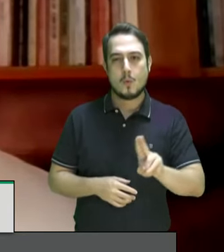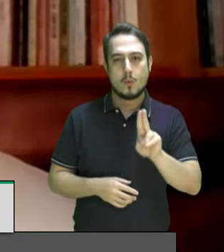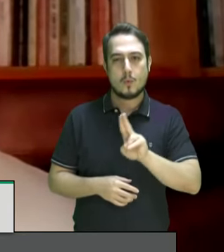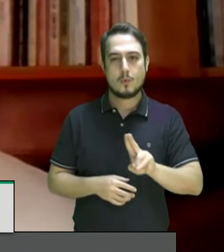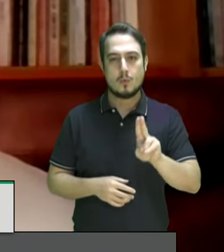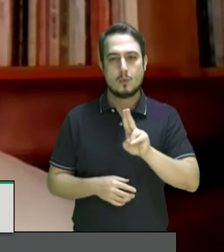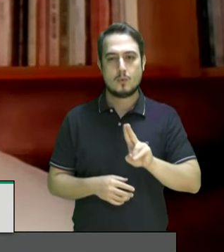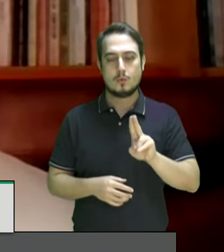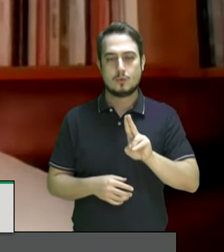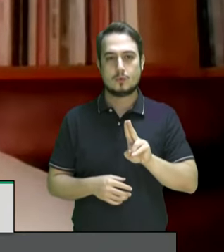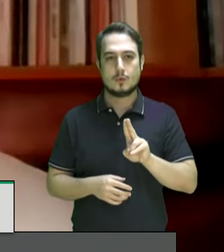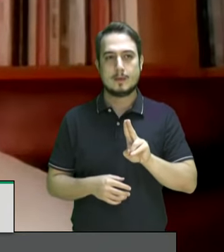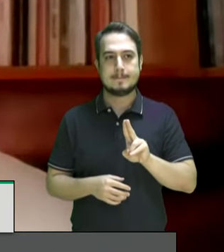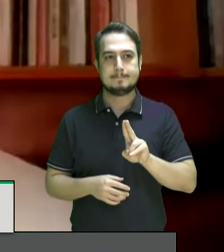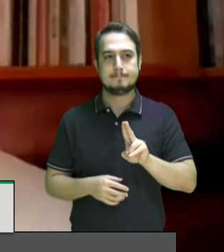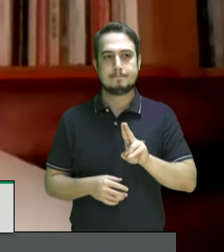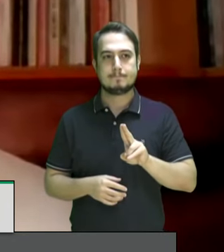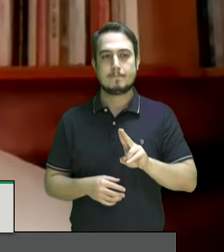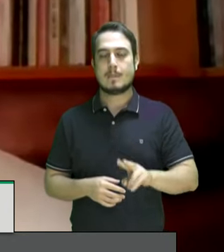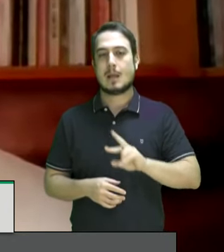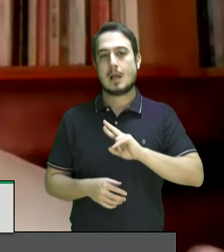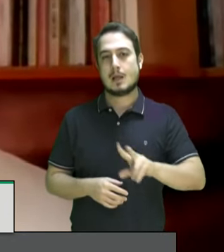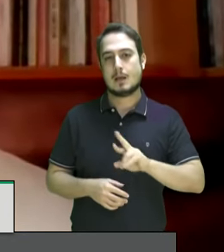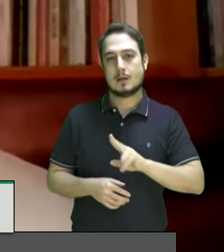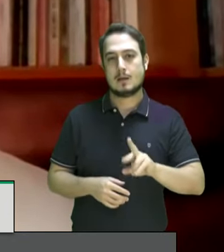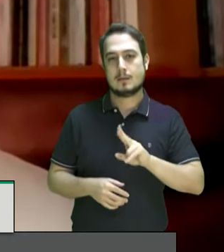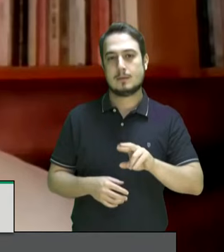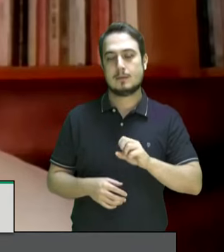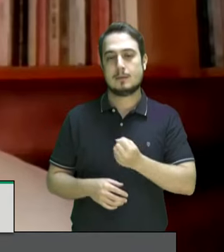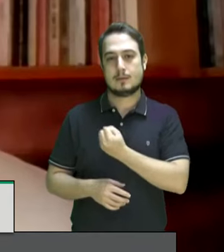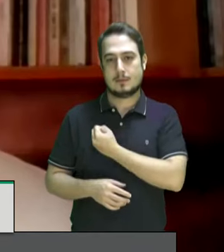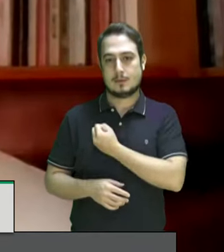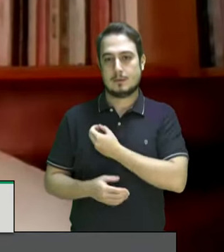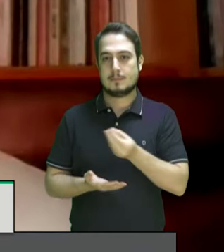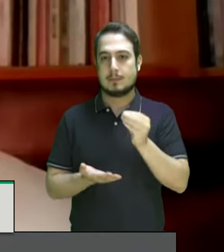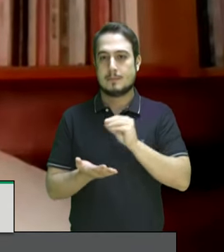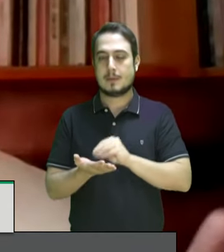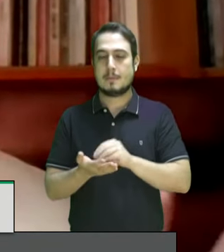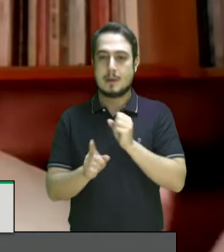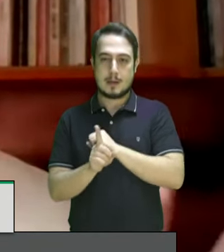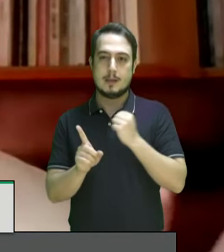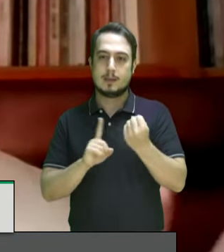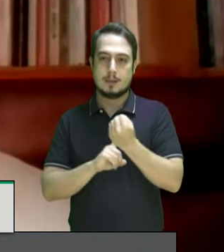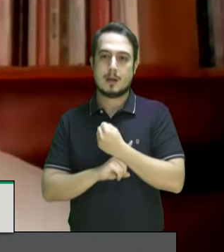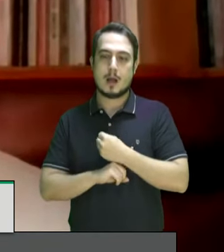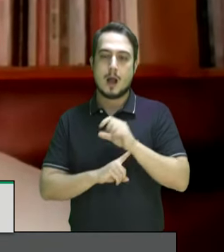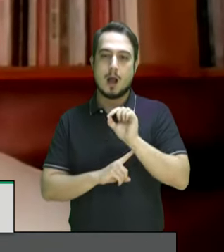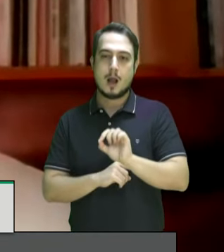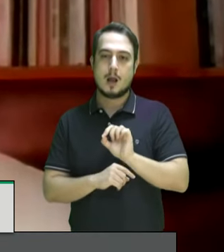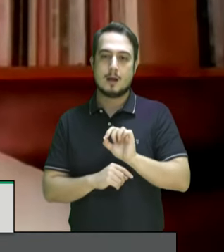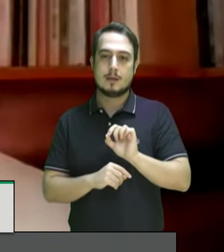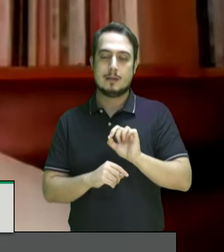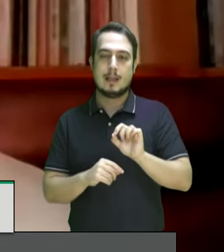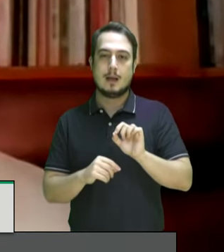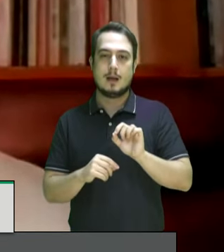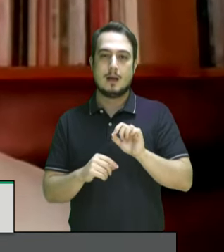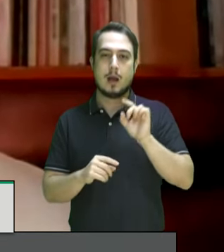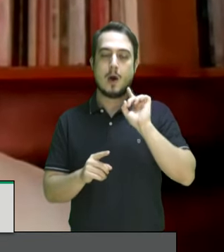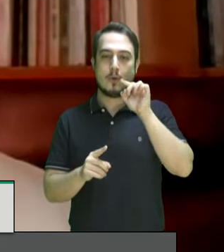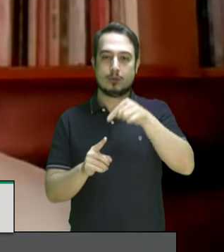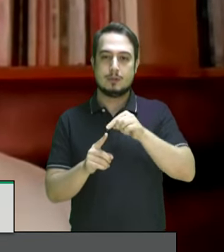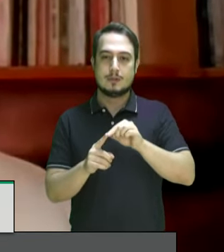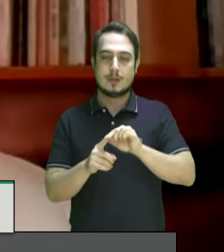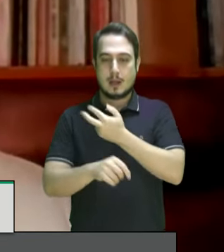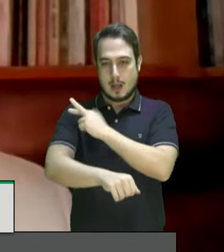algoritmos em distintos ámbitos de la vida social, particularmente no que afecta a racismo